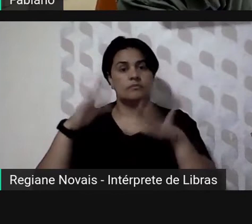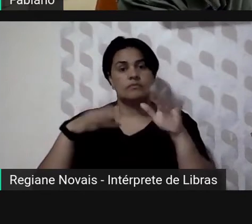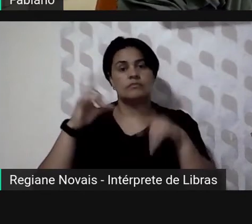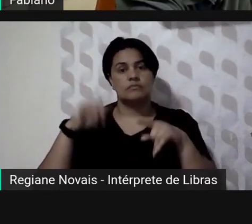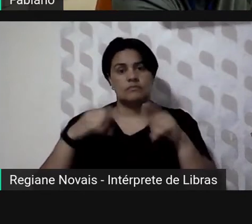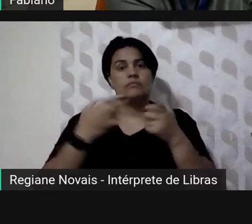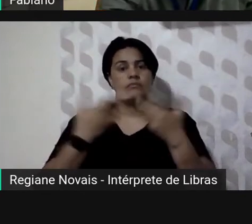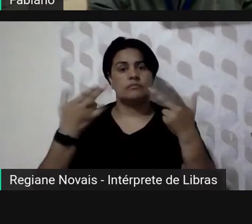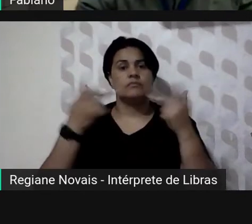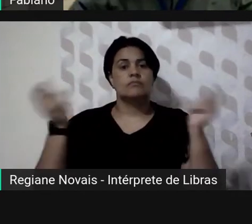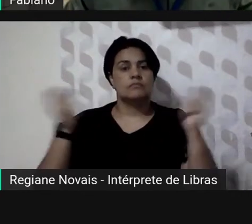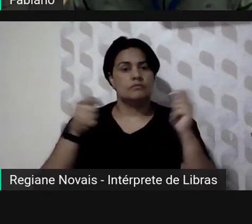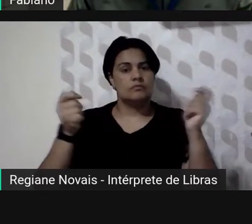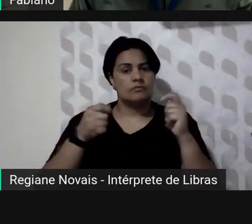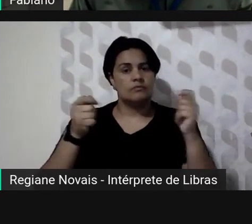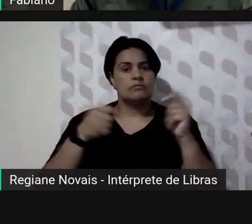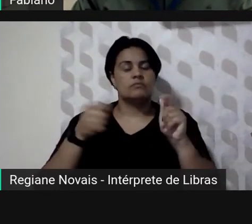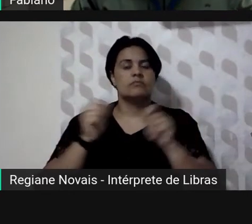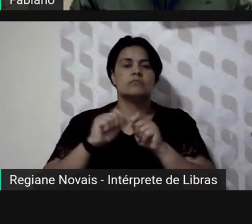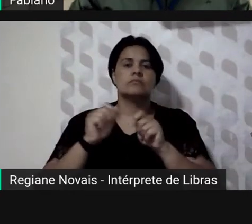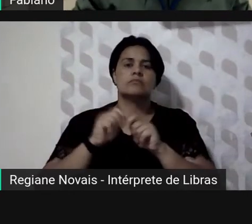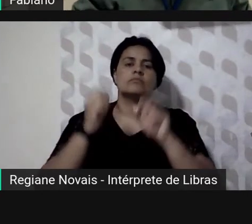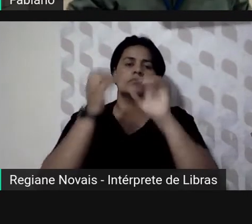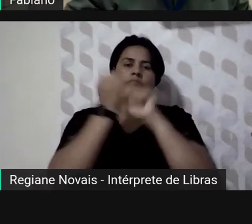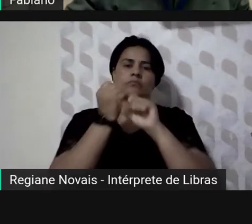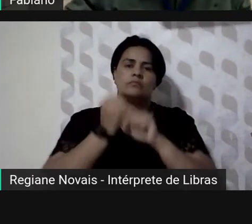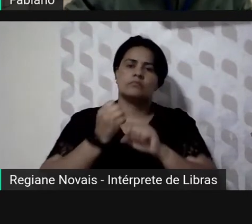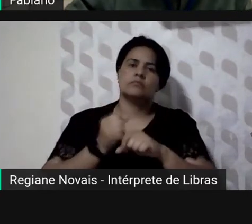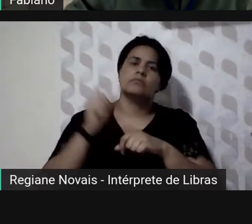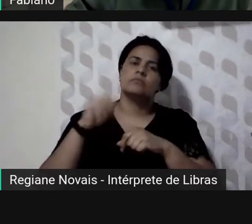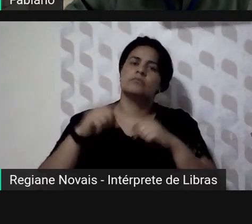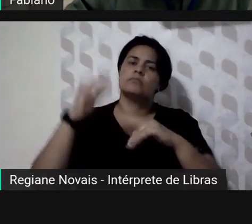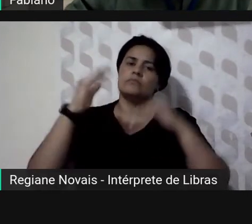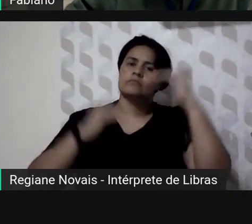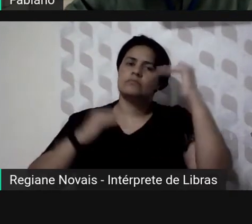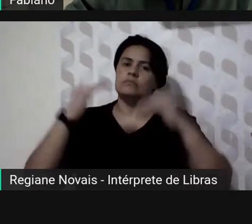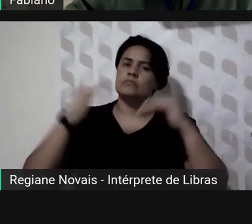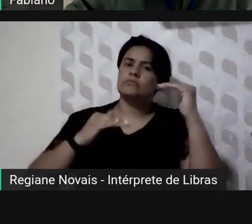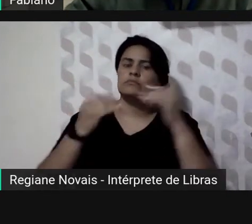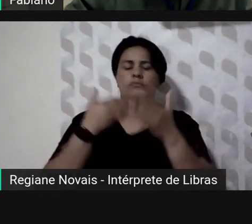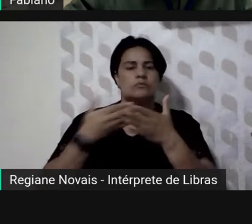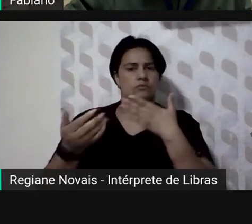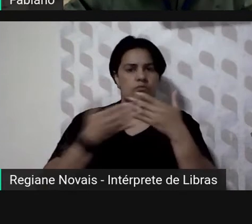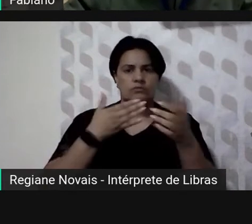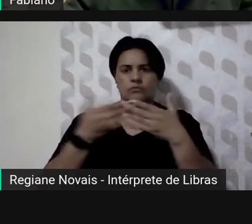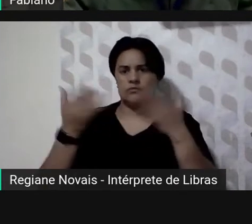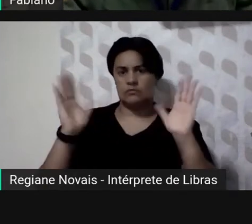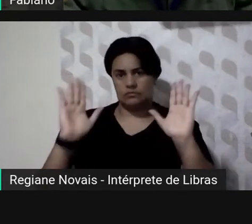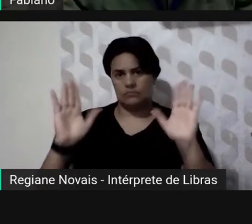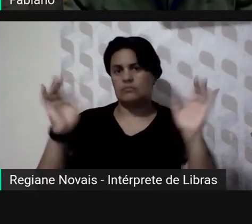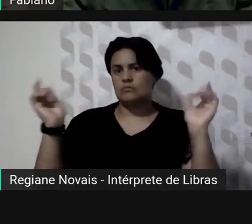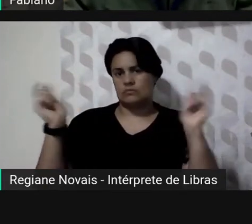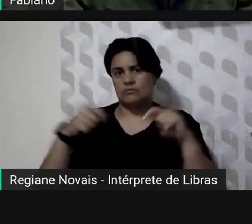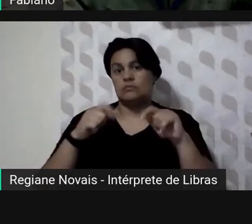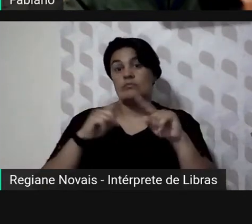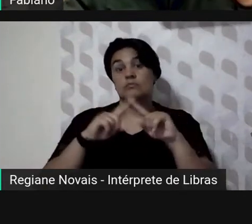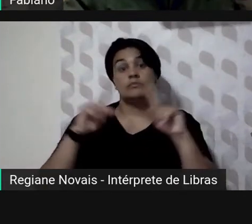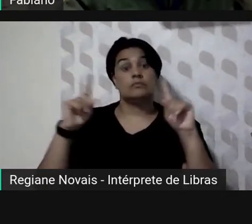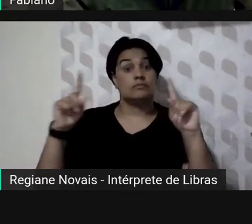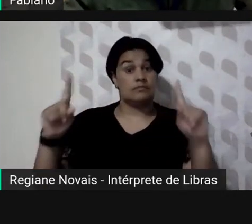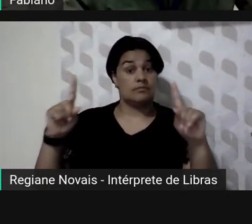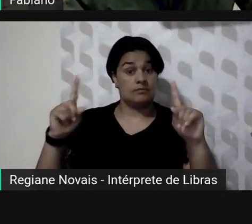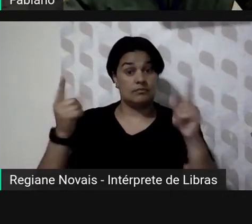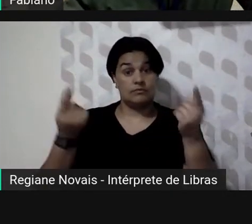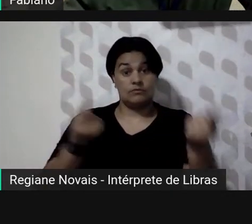montar um sistema de medição de desempenho em qualquer situação é viável é possível agora o custo